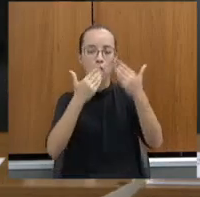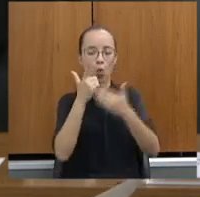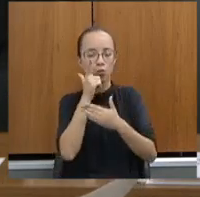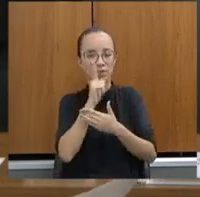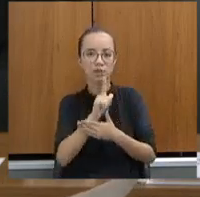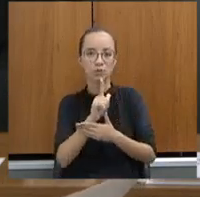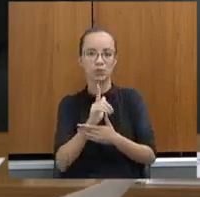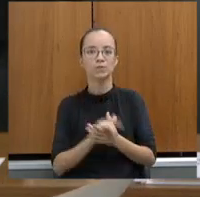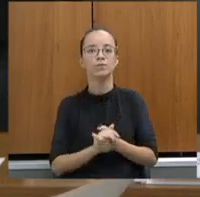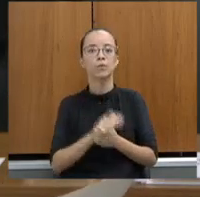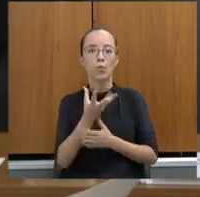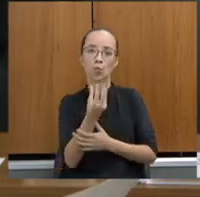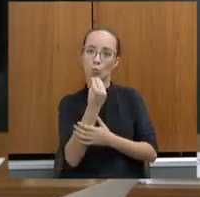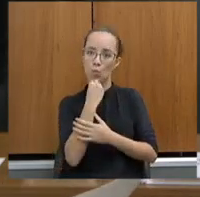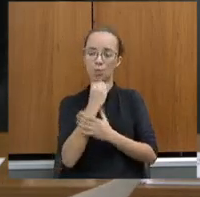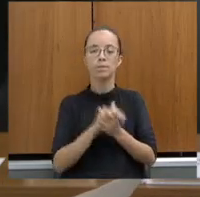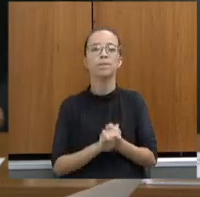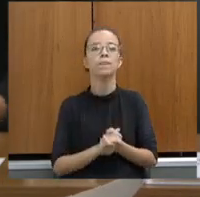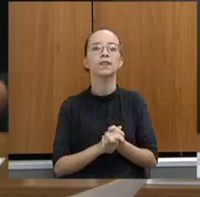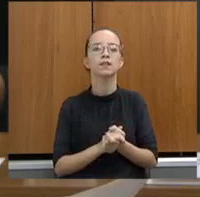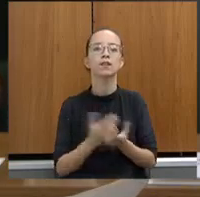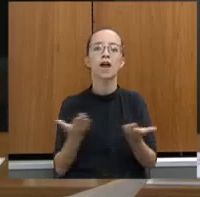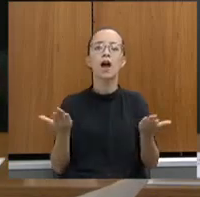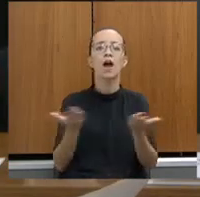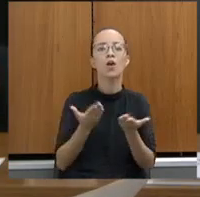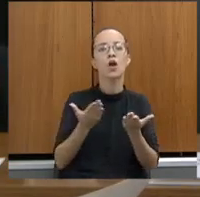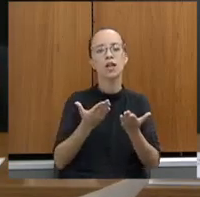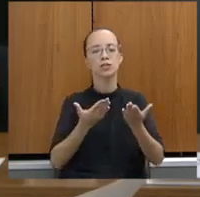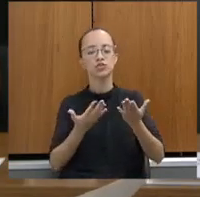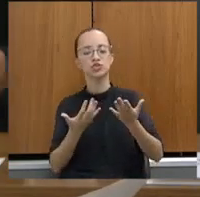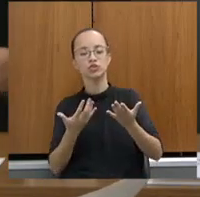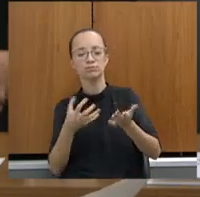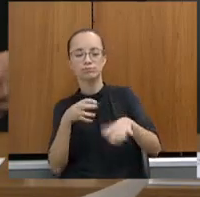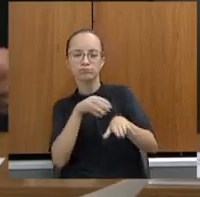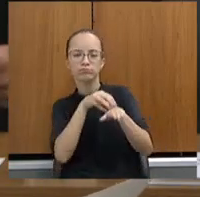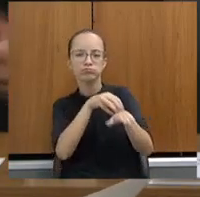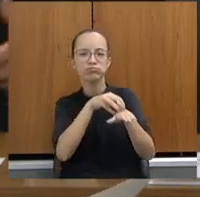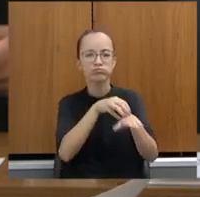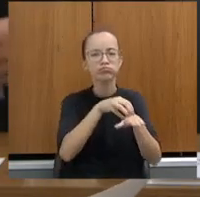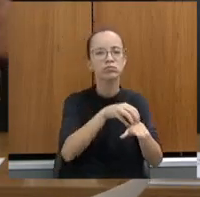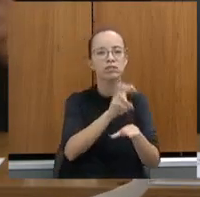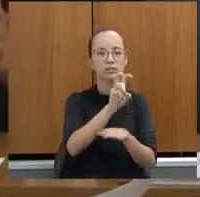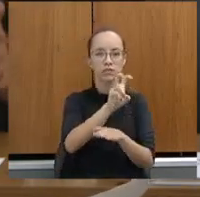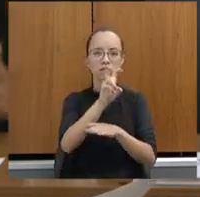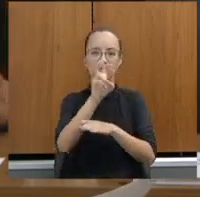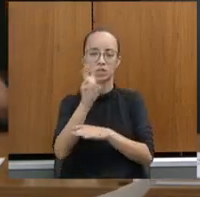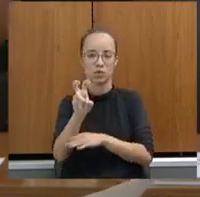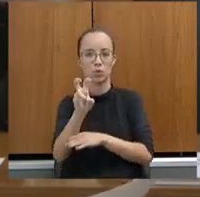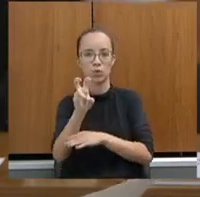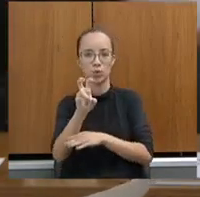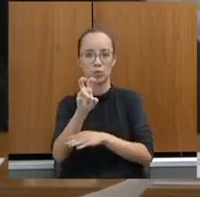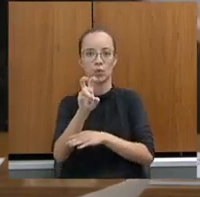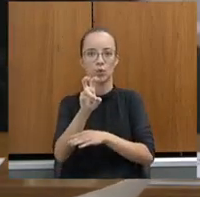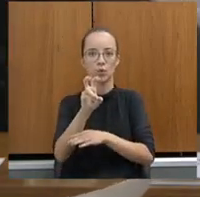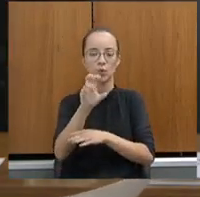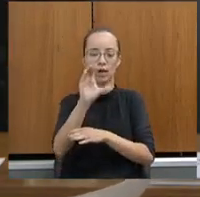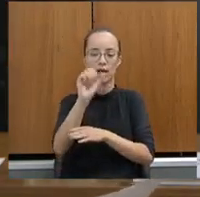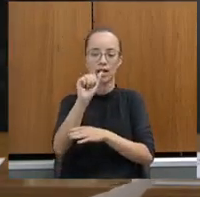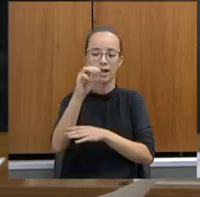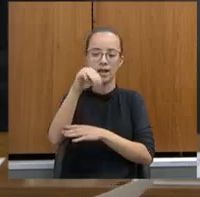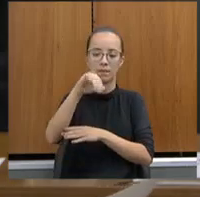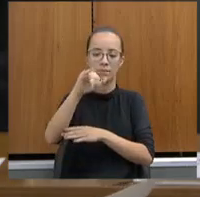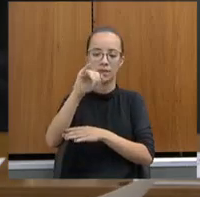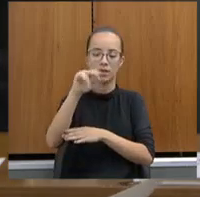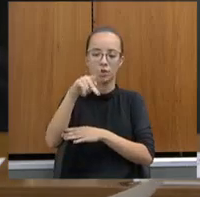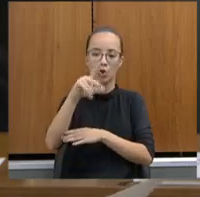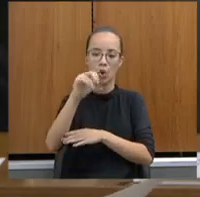Aqui também foi com relação à aquisição e recebimento de veículos e equipamentos. Foram 55 caminhonetes ou furgões-sela para o sistema prisional,